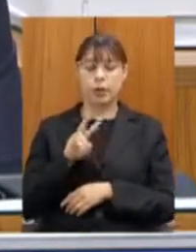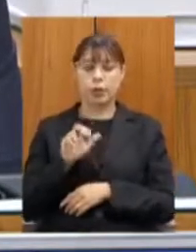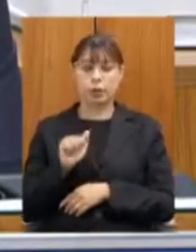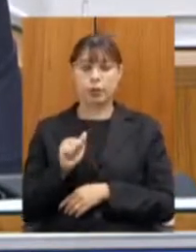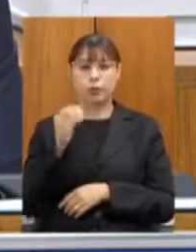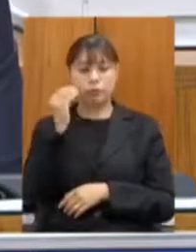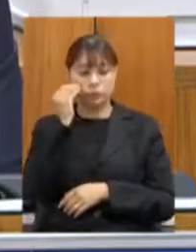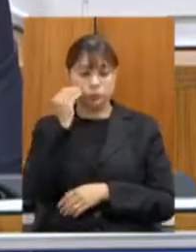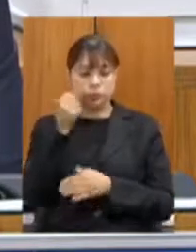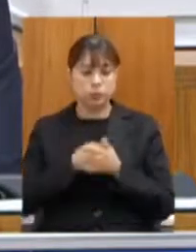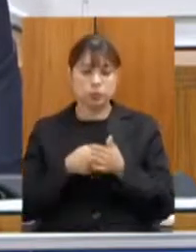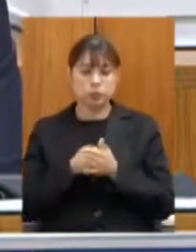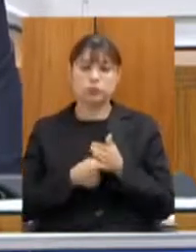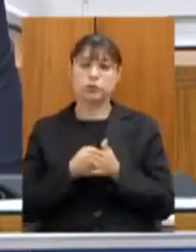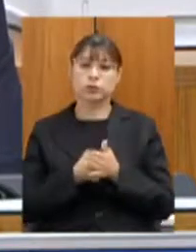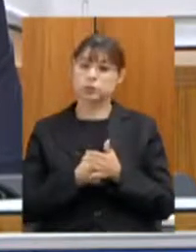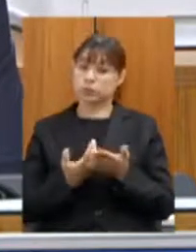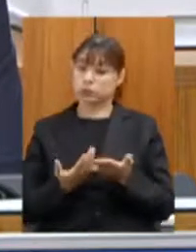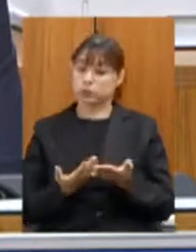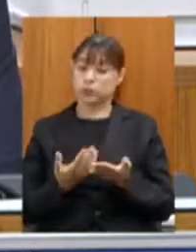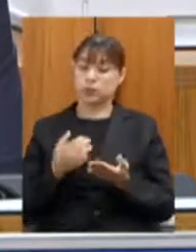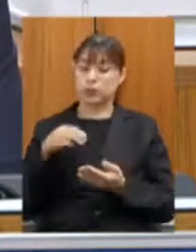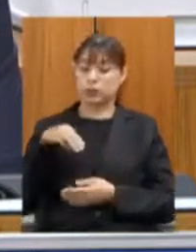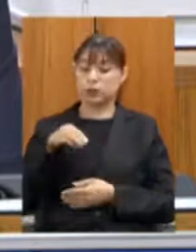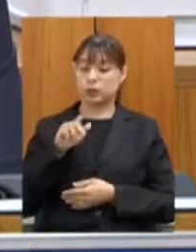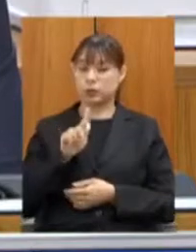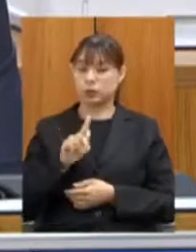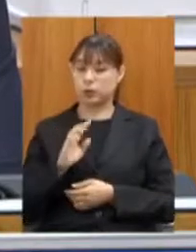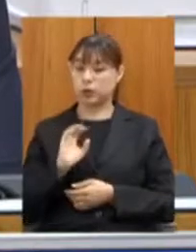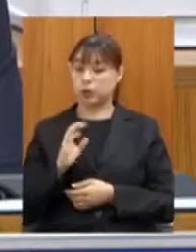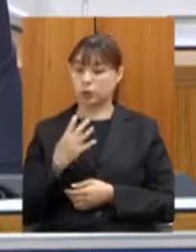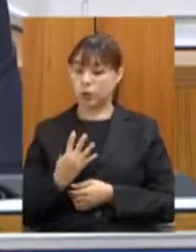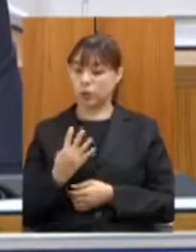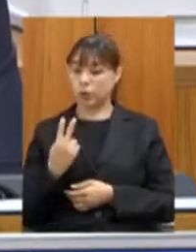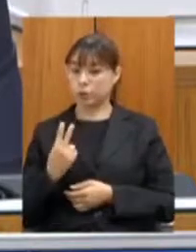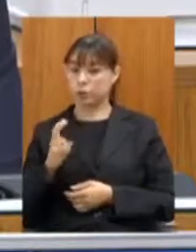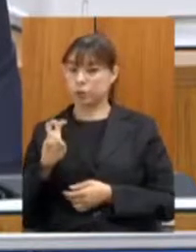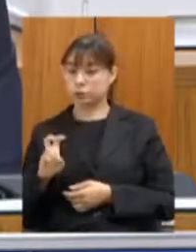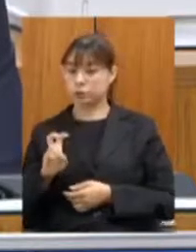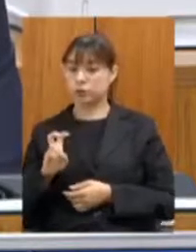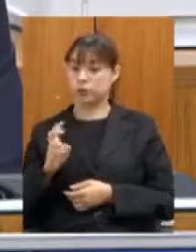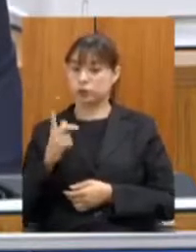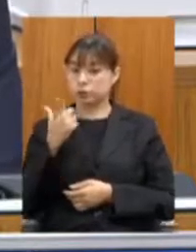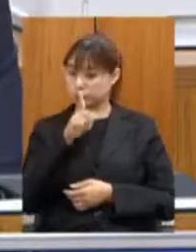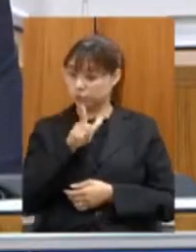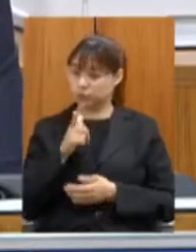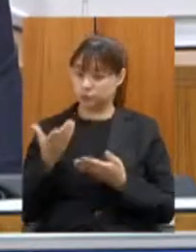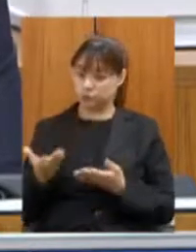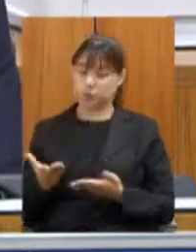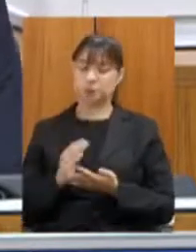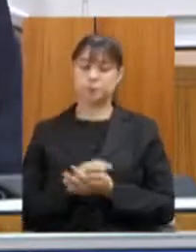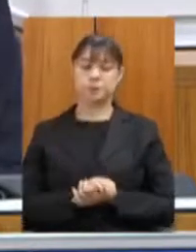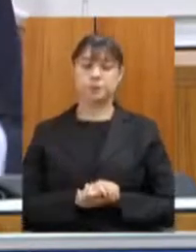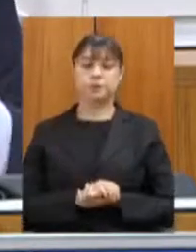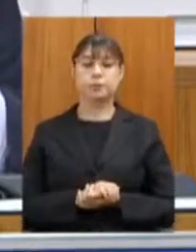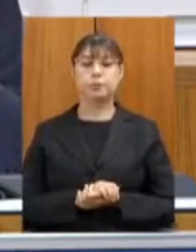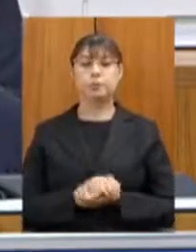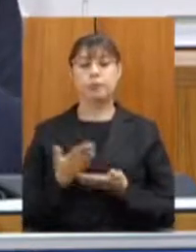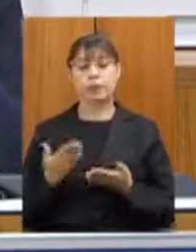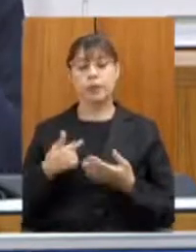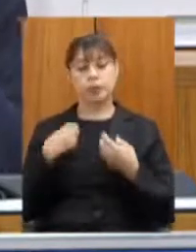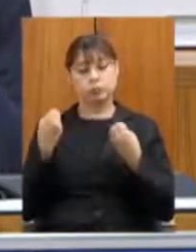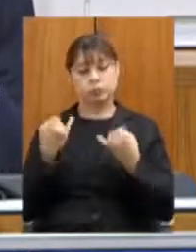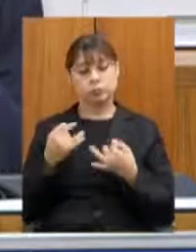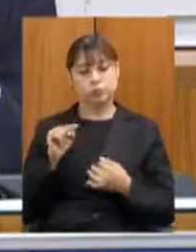pleito para que a MG 425 seja contemplada então esses são os meus